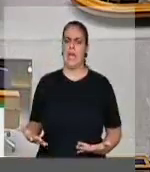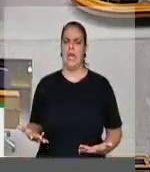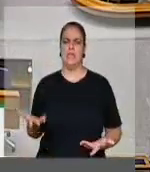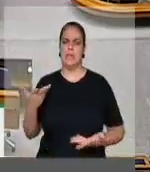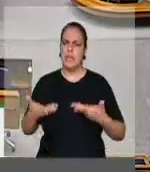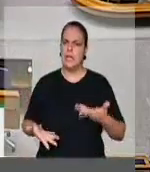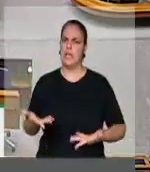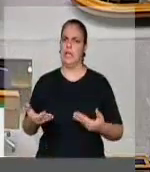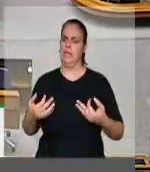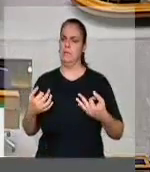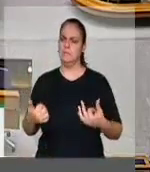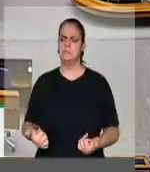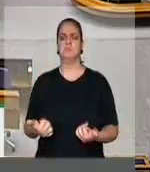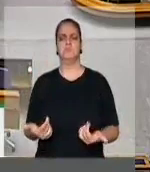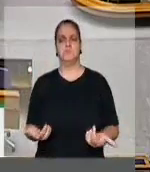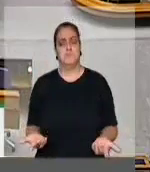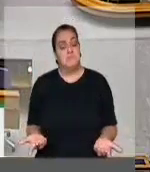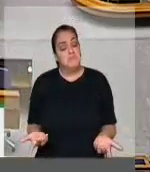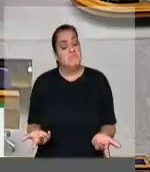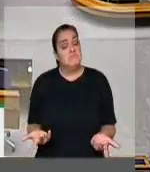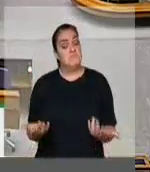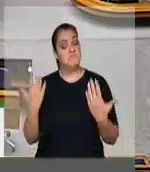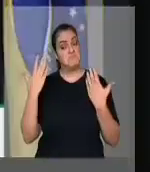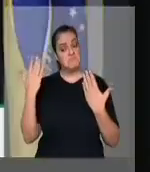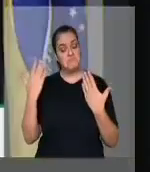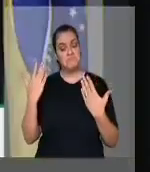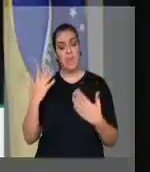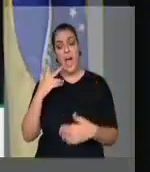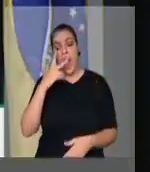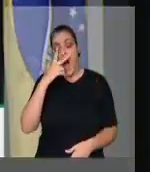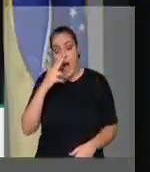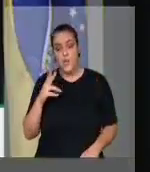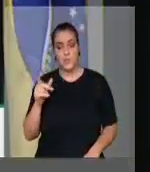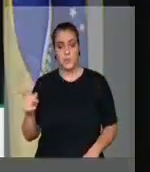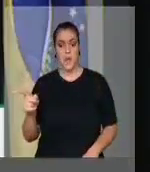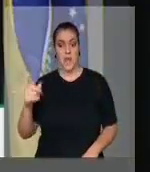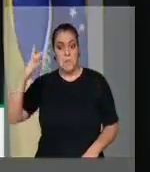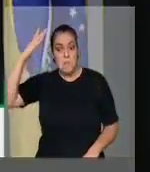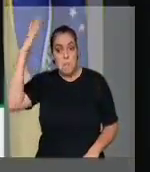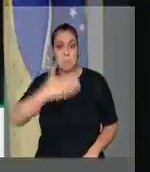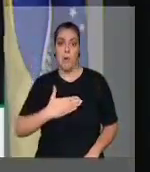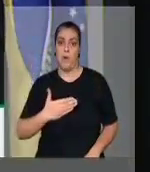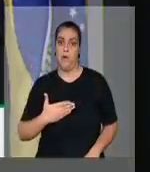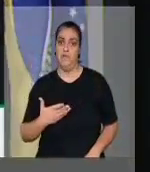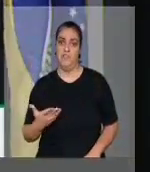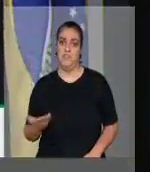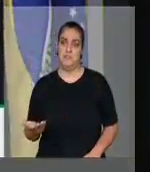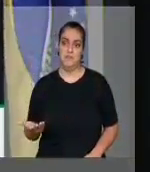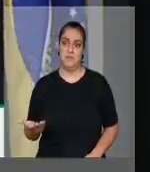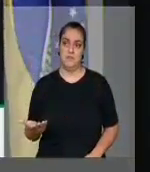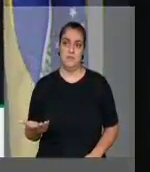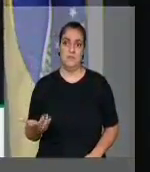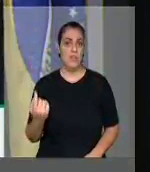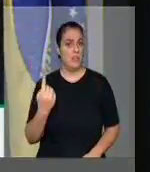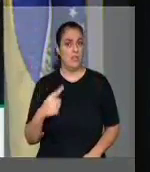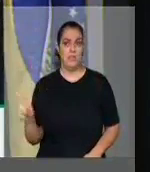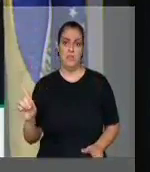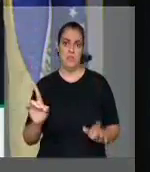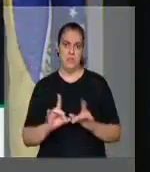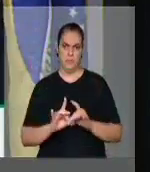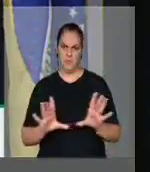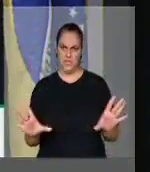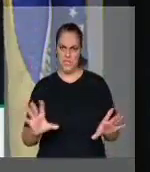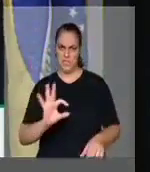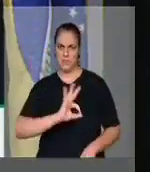acreditar que ele deve ter prova suficiente para não permitir que uma polícia militar